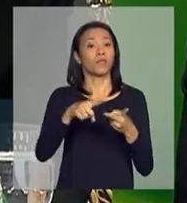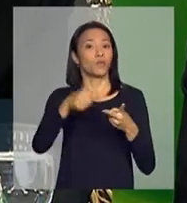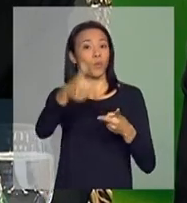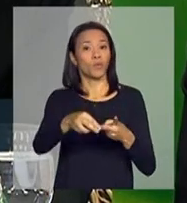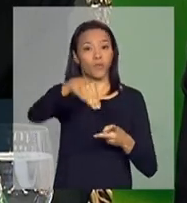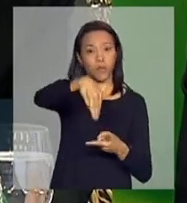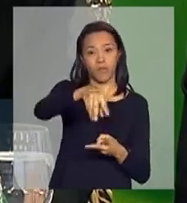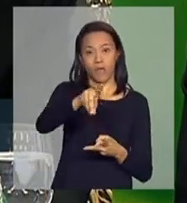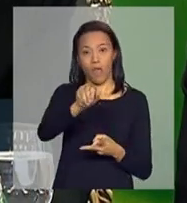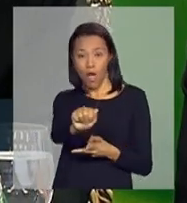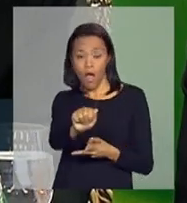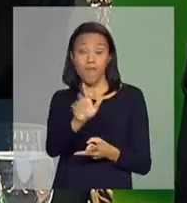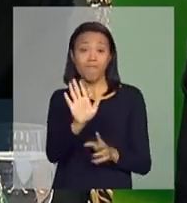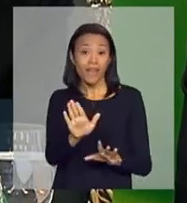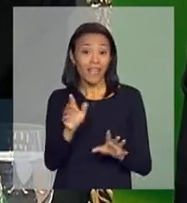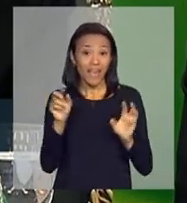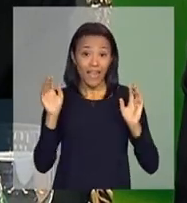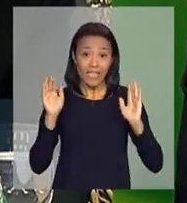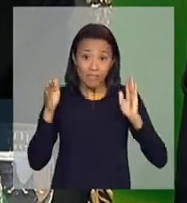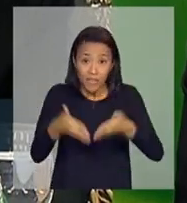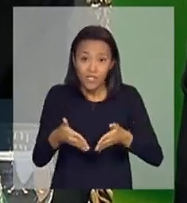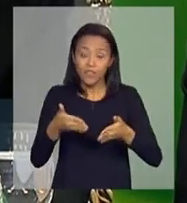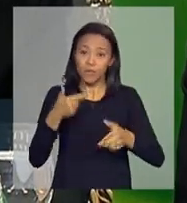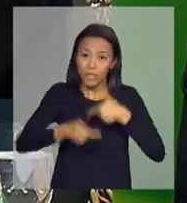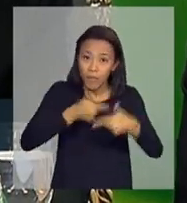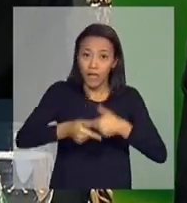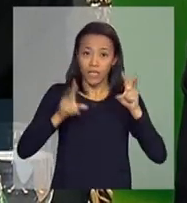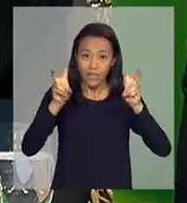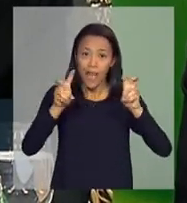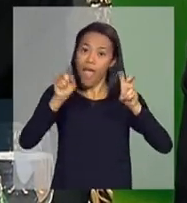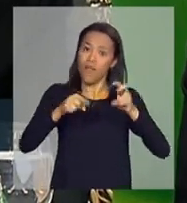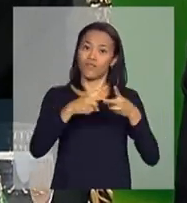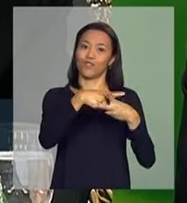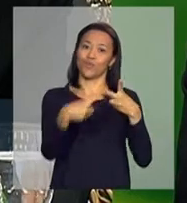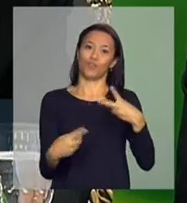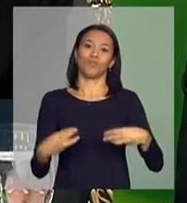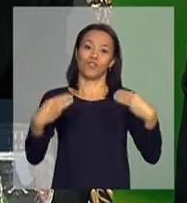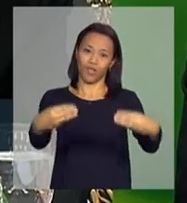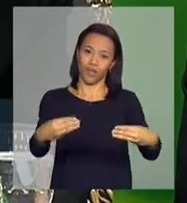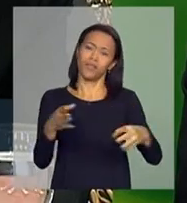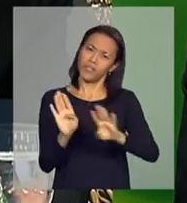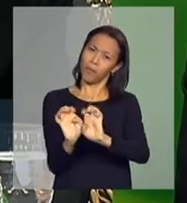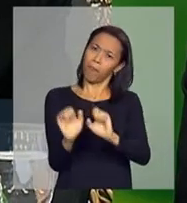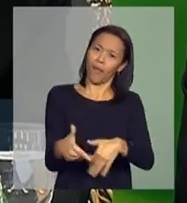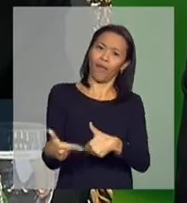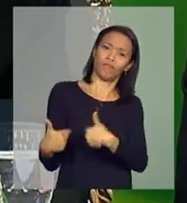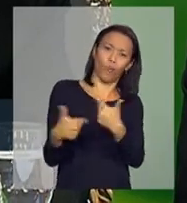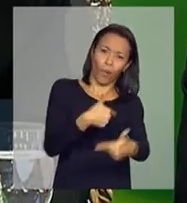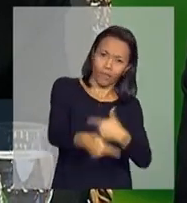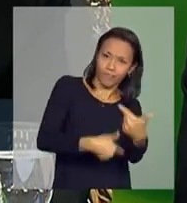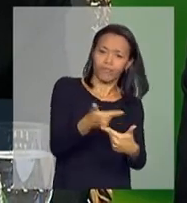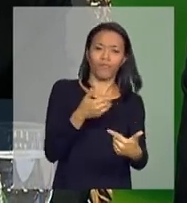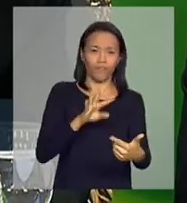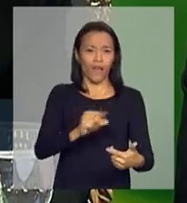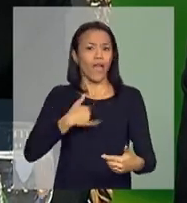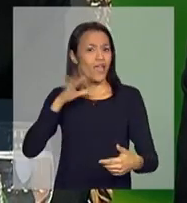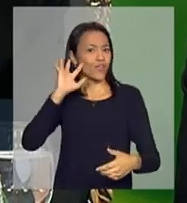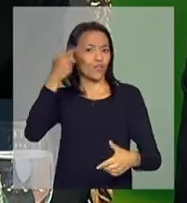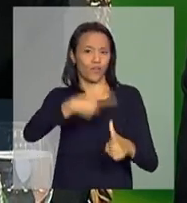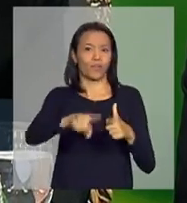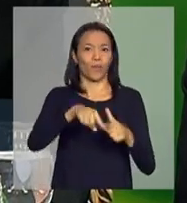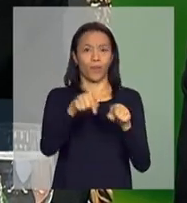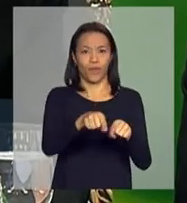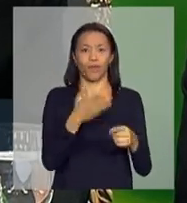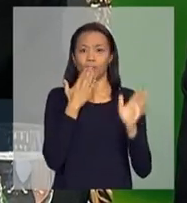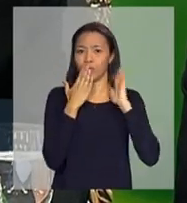estudando especificamente esses dois assuntos são esses dois ministérios. E estão indo muito bem. Eu acredito que, dentro de muito breve, chegaremos a um bom termo.